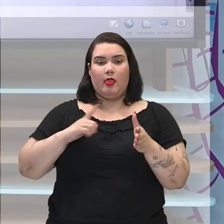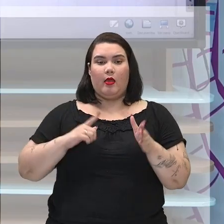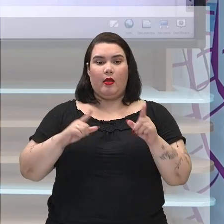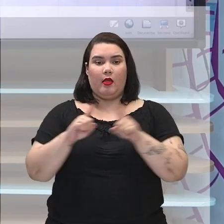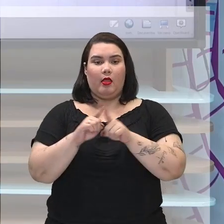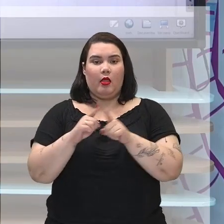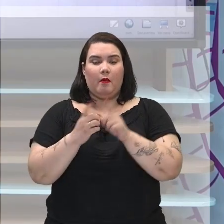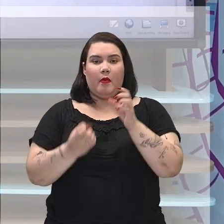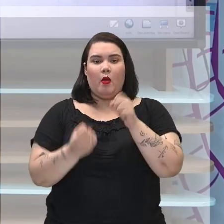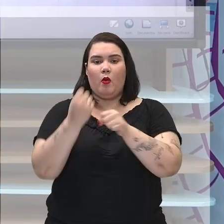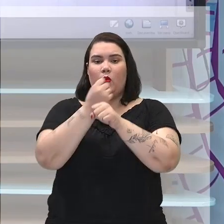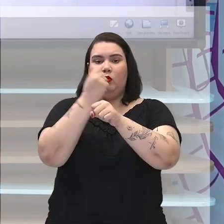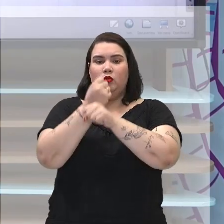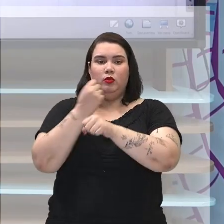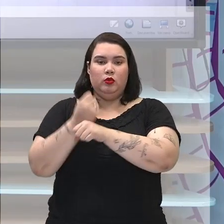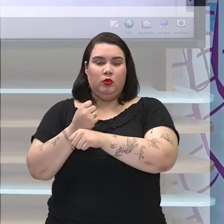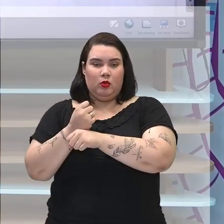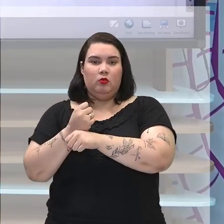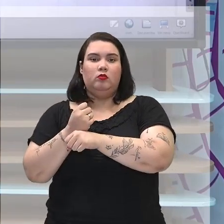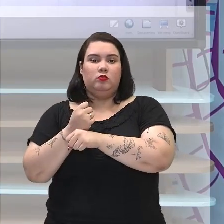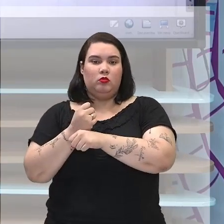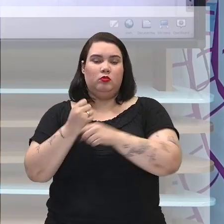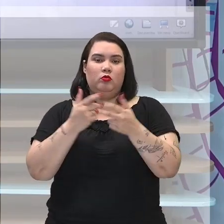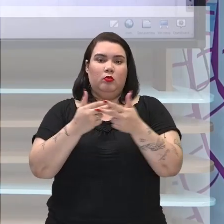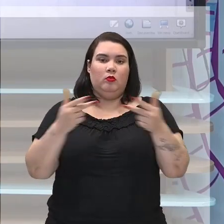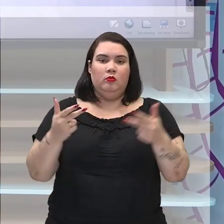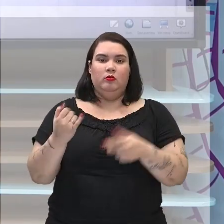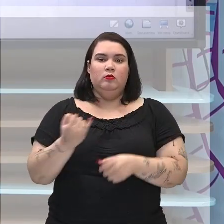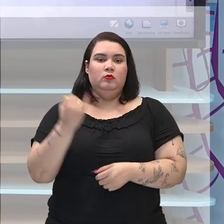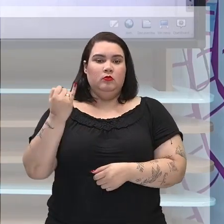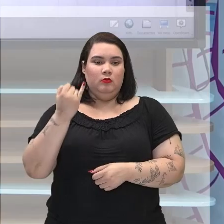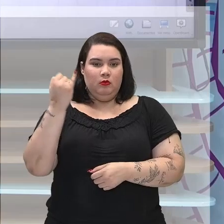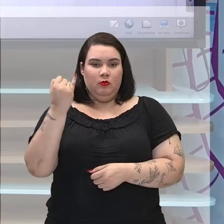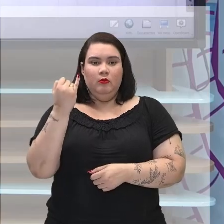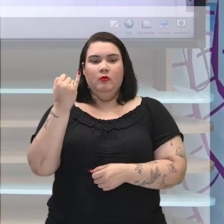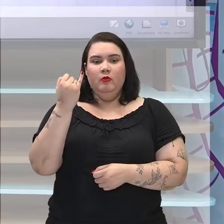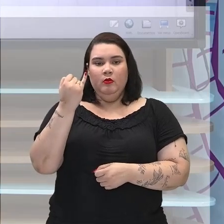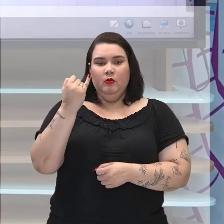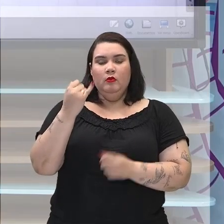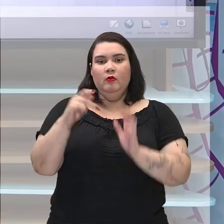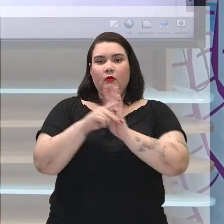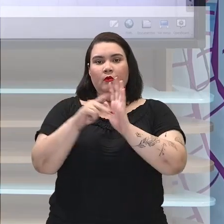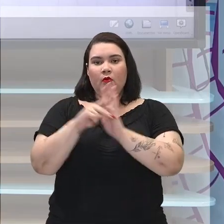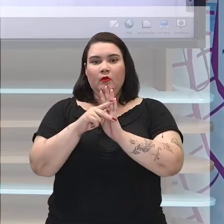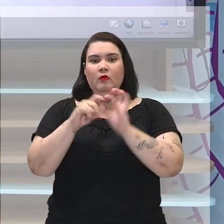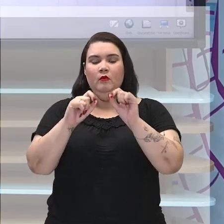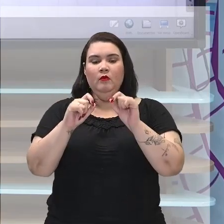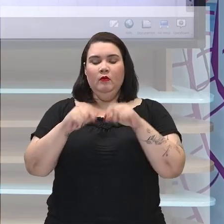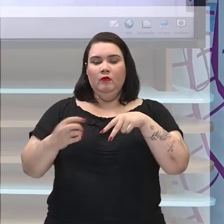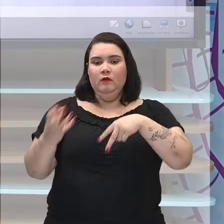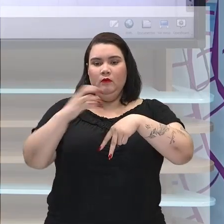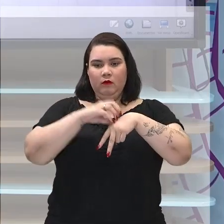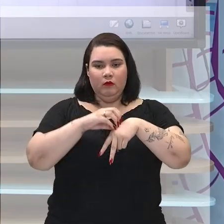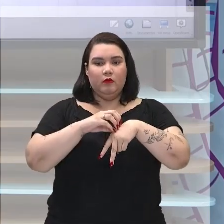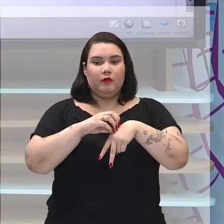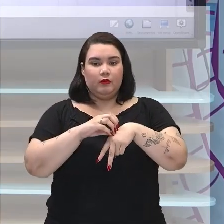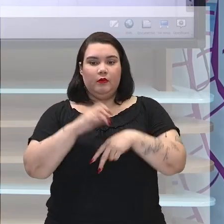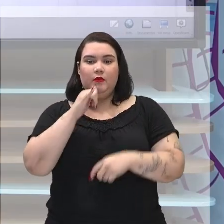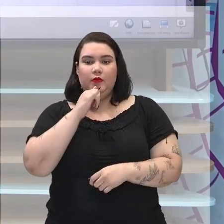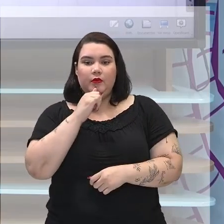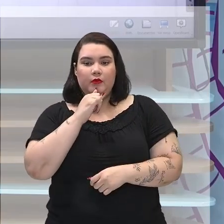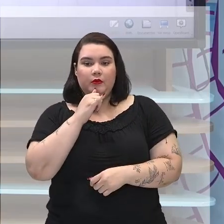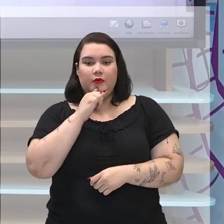chaves, elementos importantes para a manutenção de uma monarquia, como, por exemplo, a